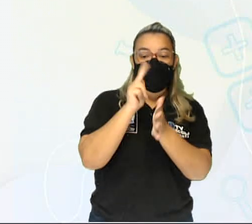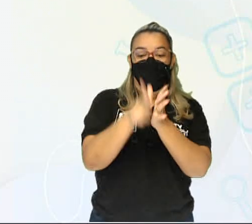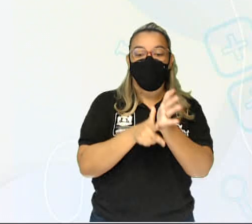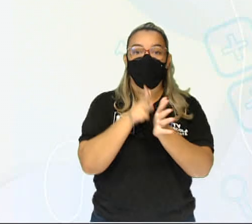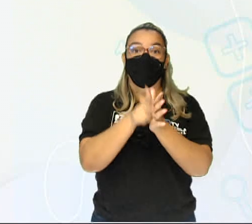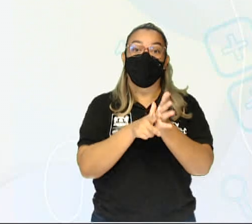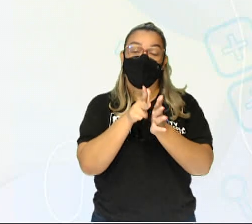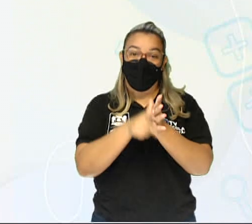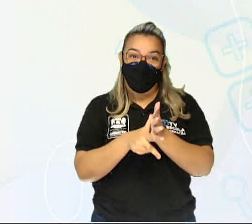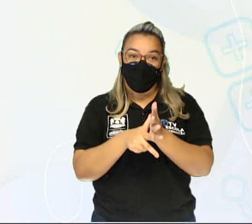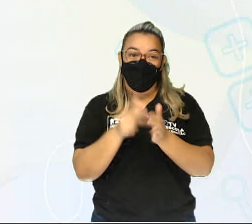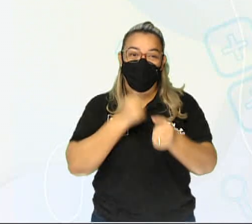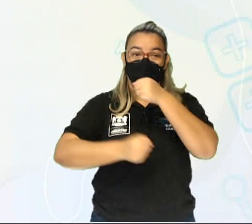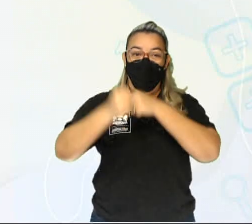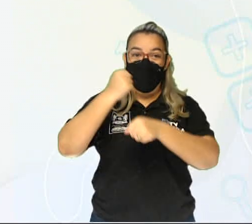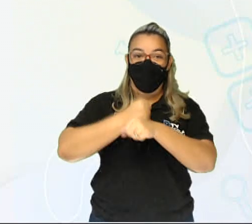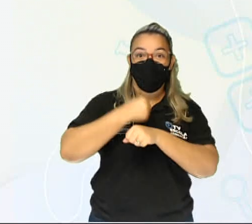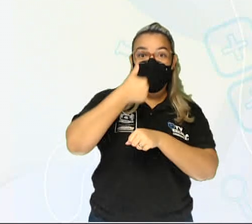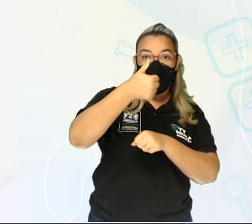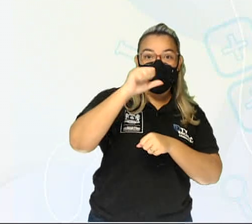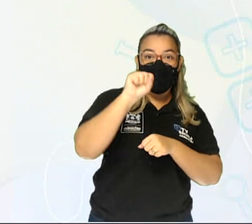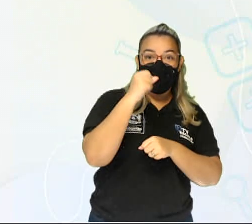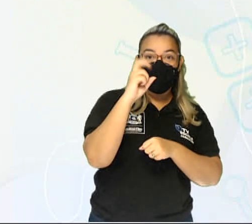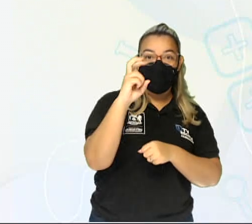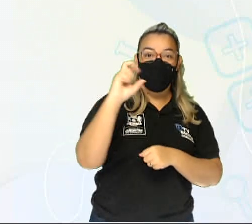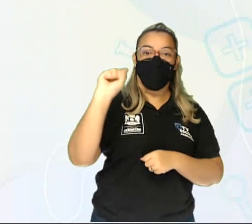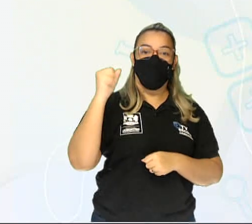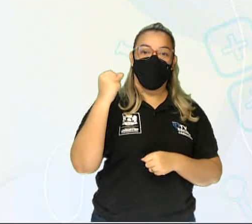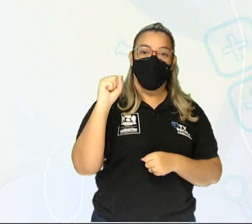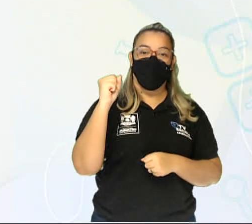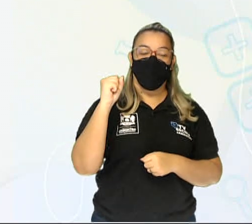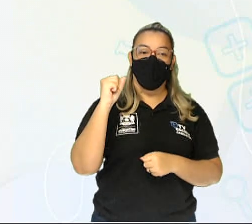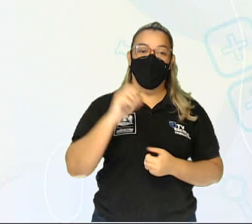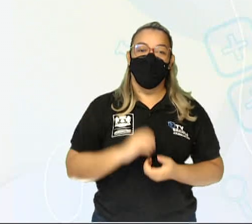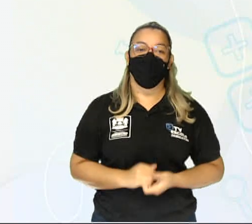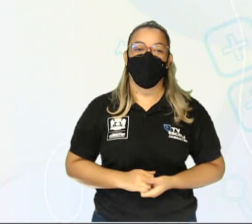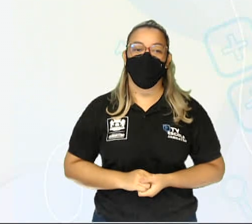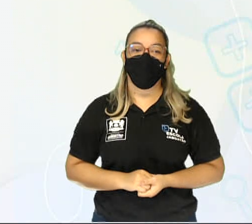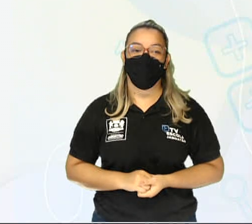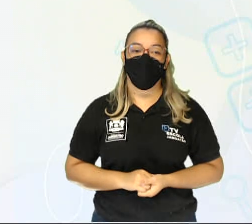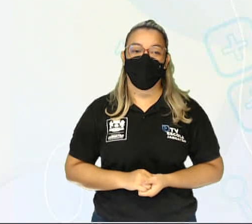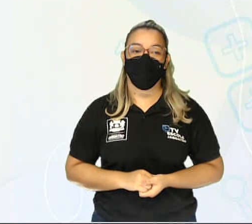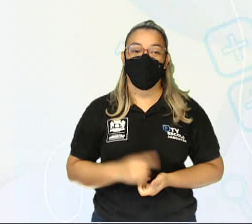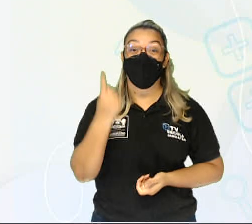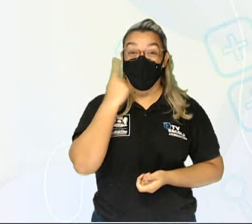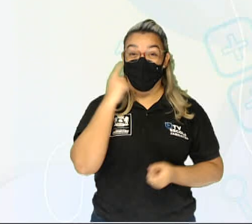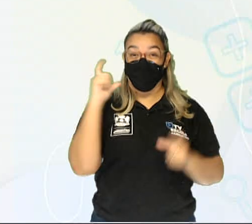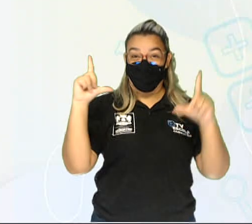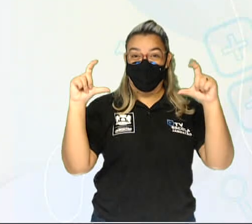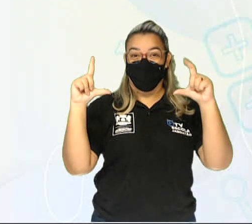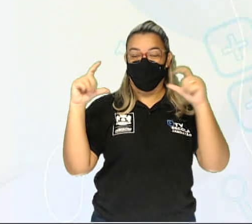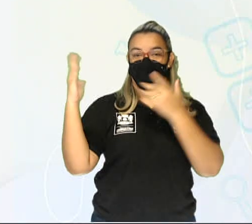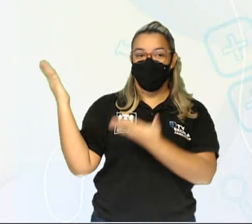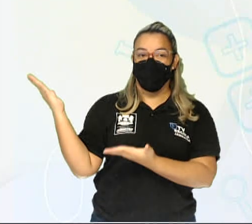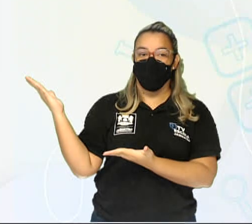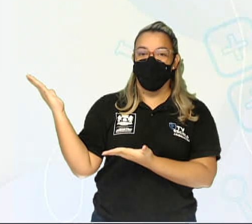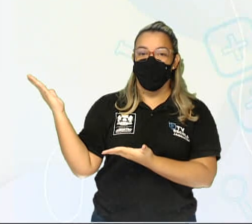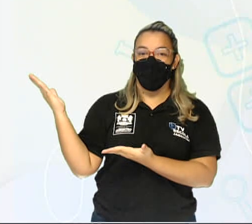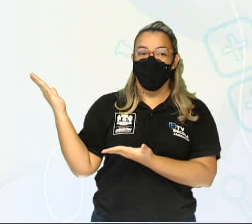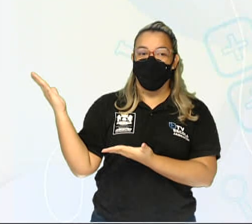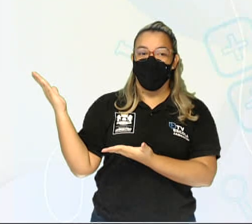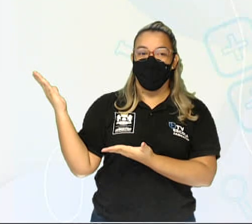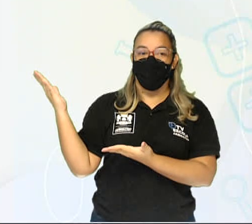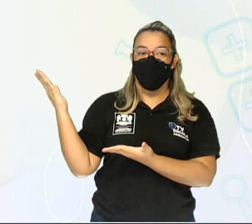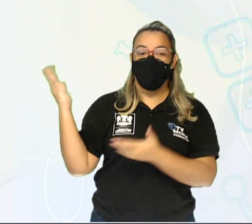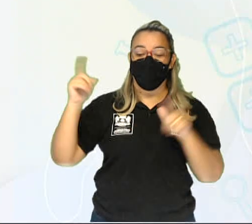Prazeres no ano de 1858. Aí abaixo a imagem da Estação Ferroviária,